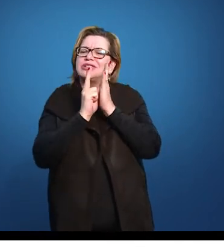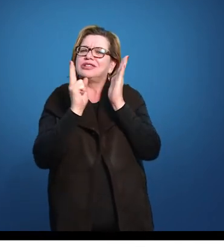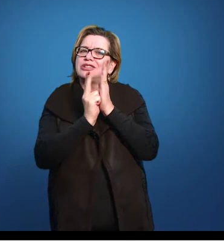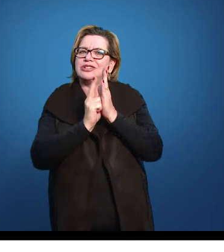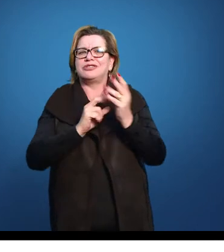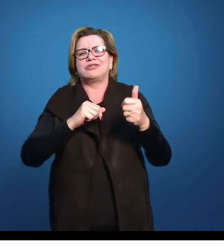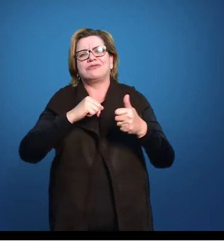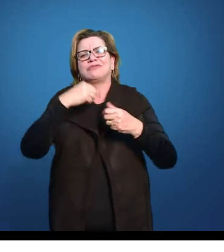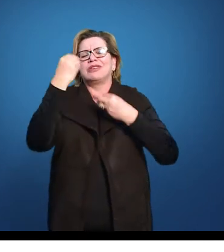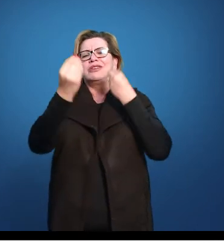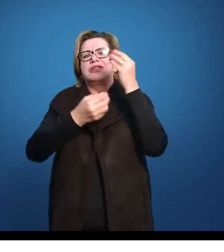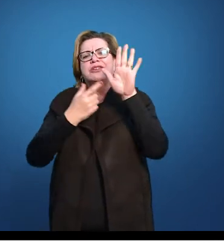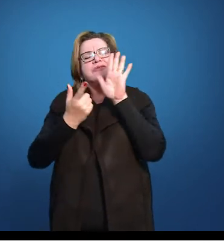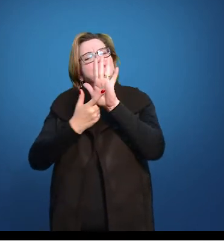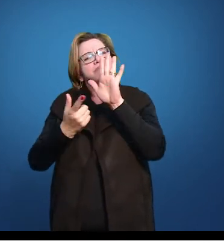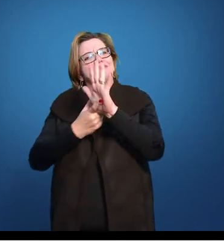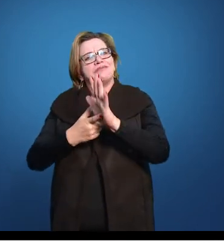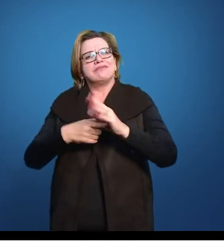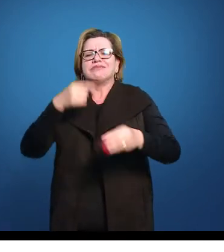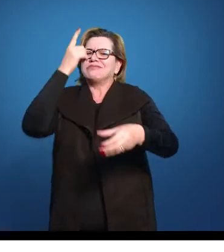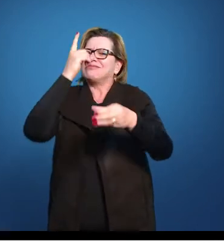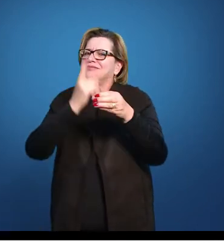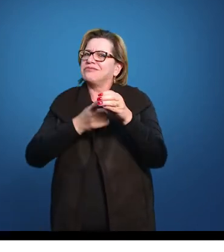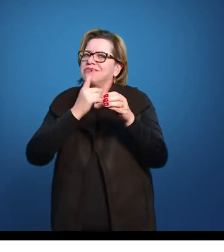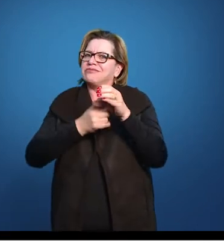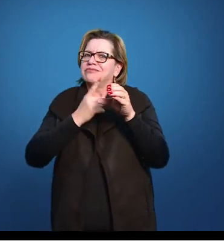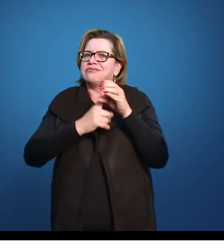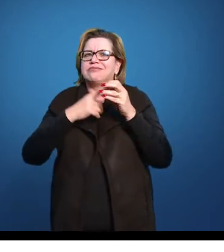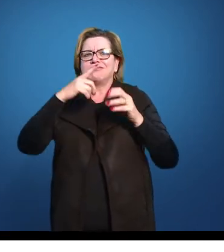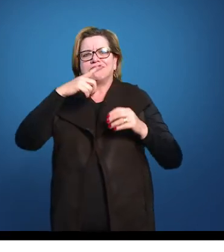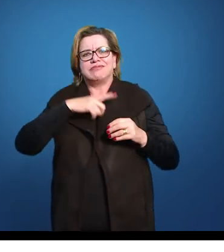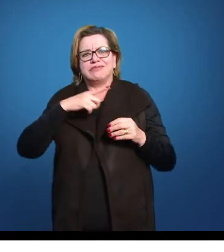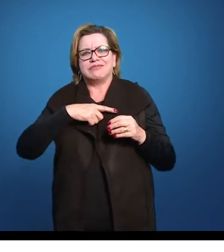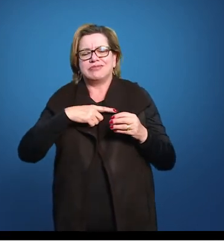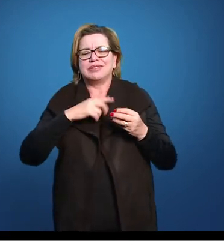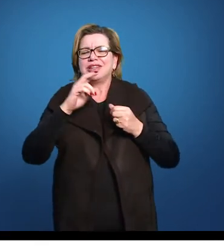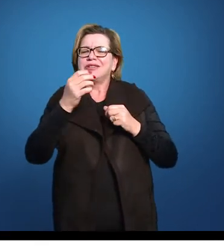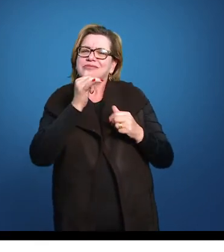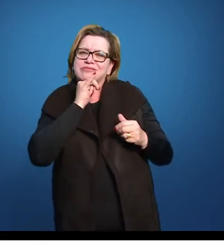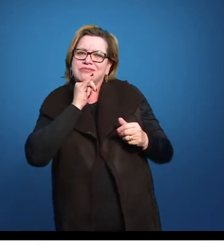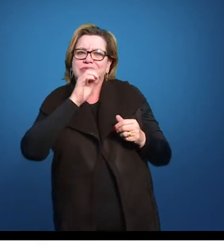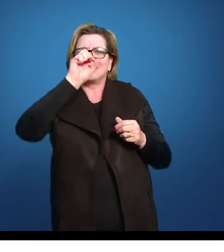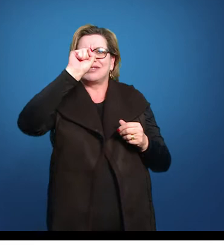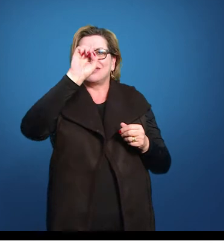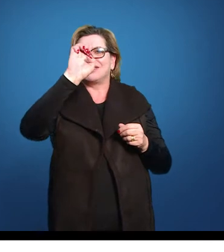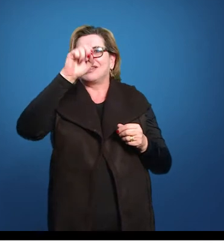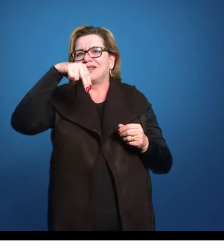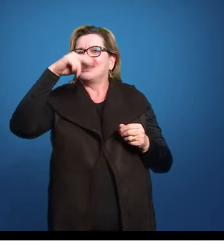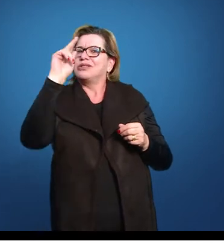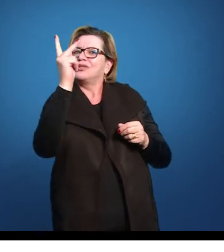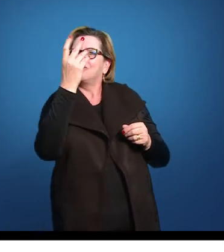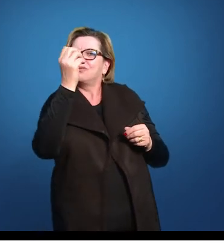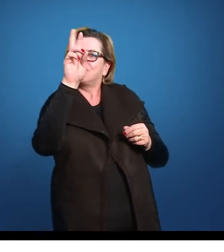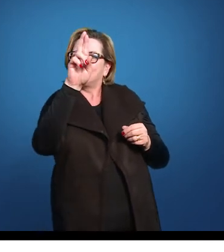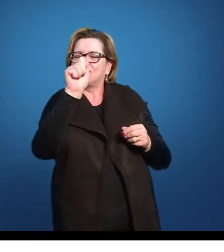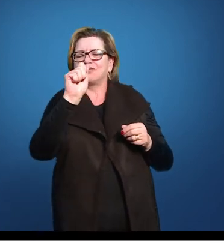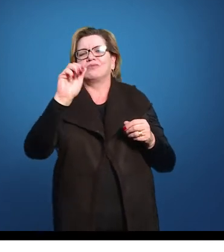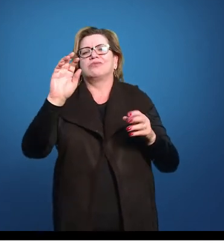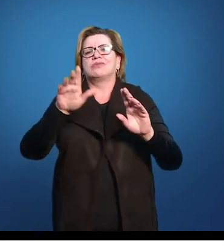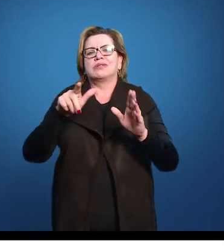o Guarani e a Sema. Vai ter a prosa urbana, cujas obras principais são Senhora e Lucila. Vai também ter uma